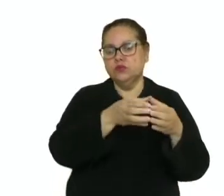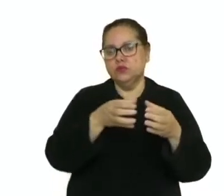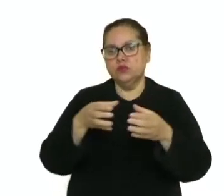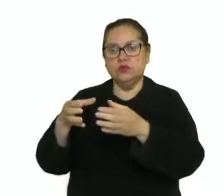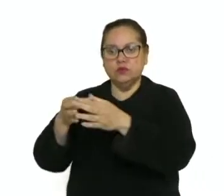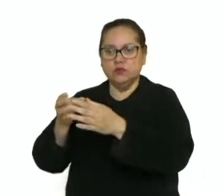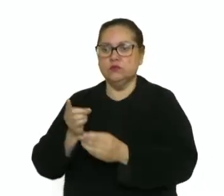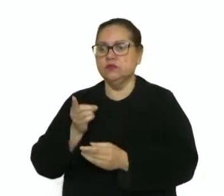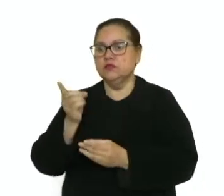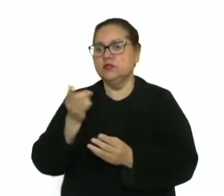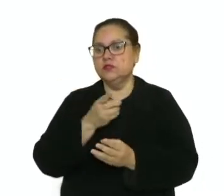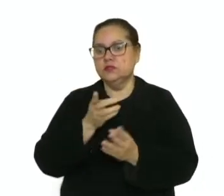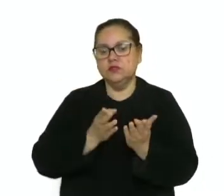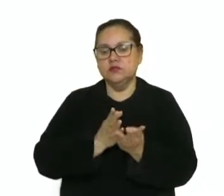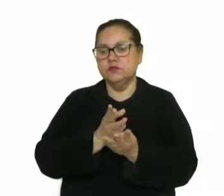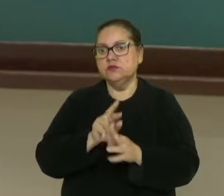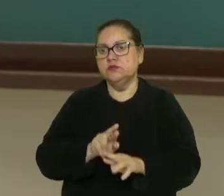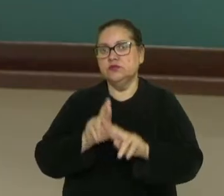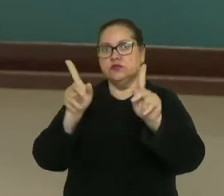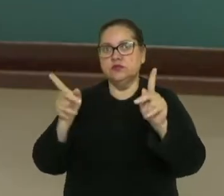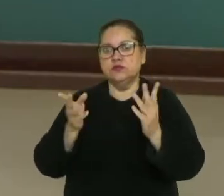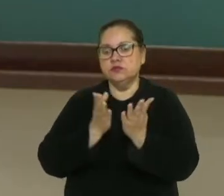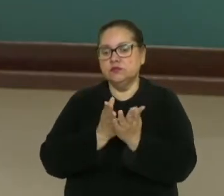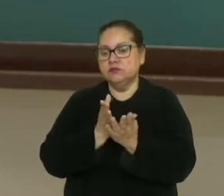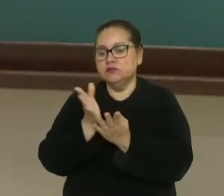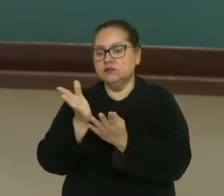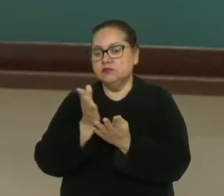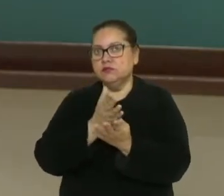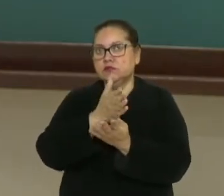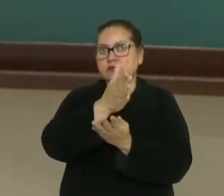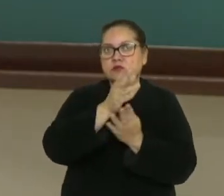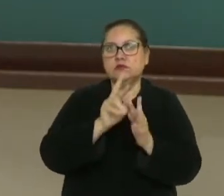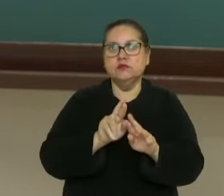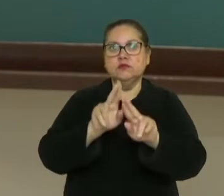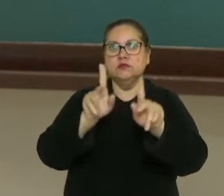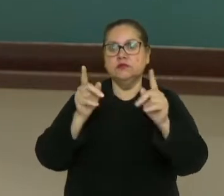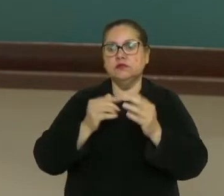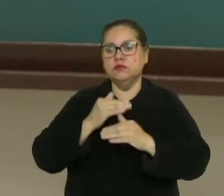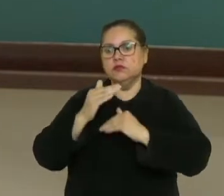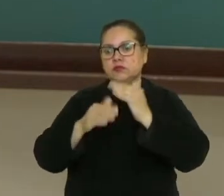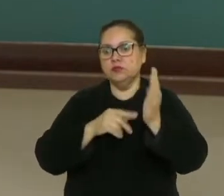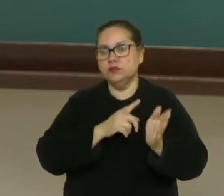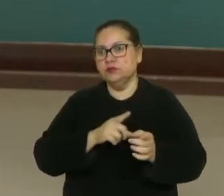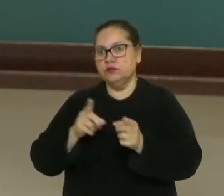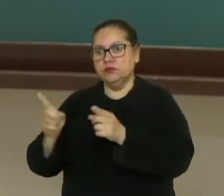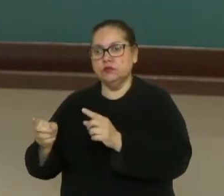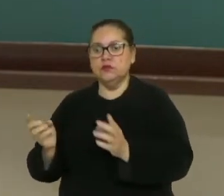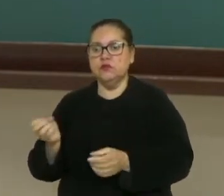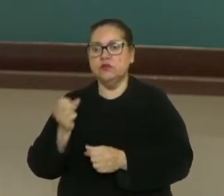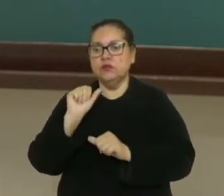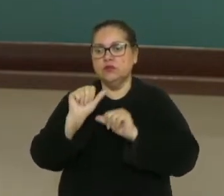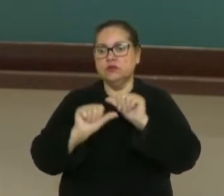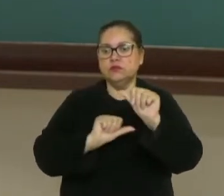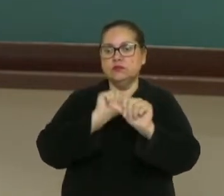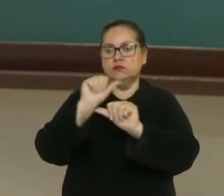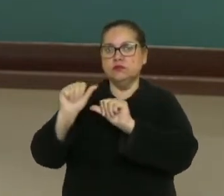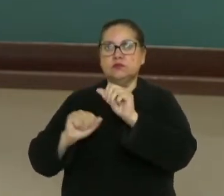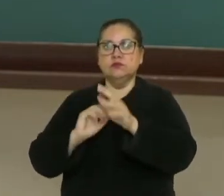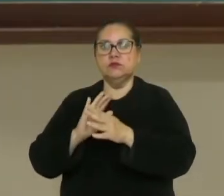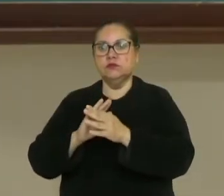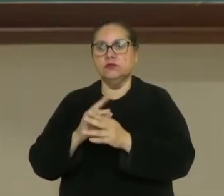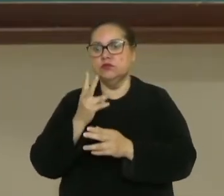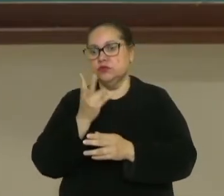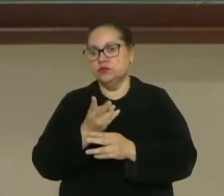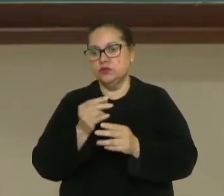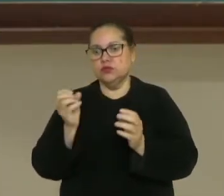modificações diferentes, levando ali a linhagem diferentes que ao longo do tempo sofrendo novas anagênese vão criar duas